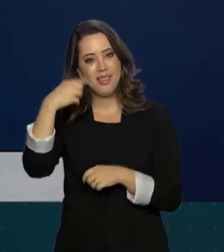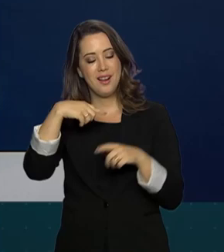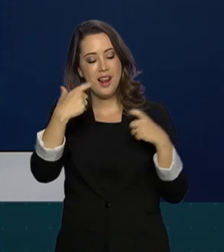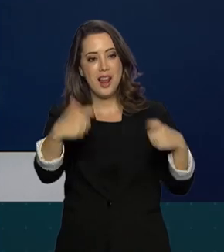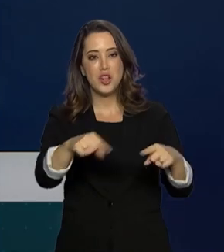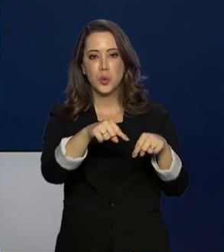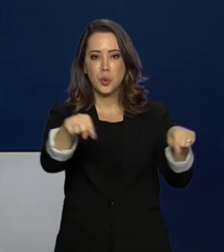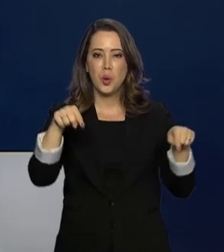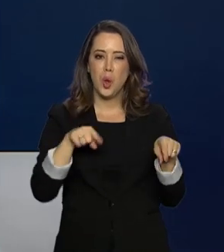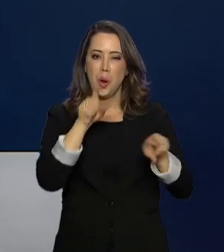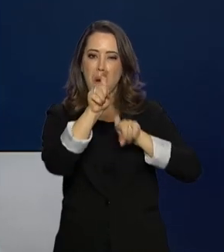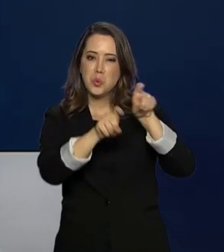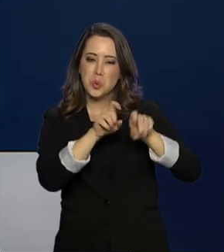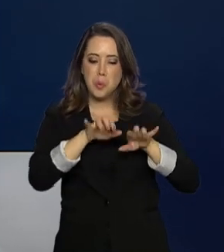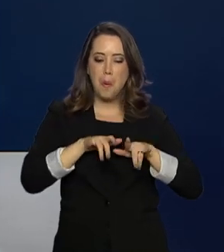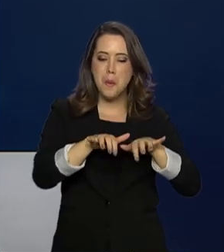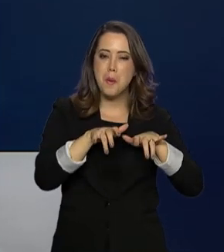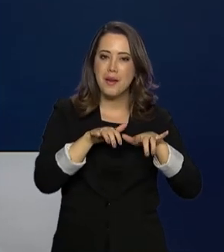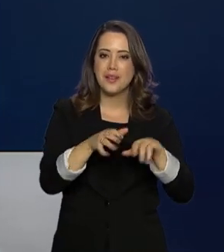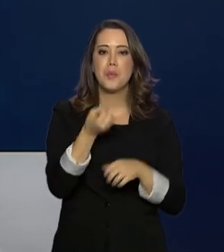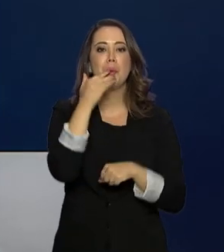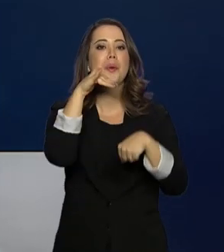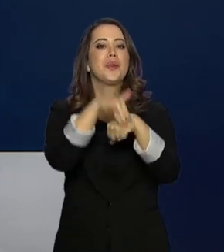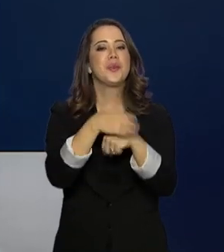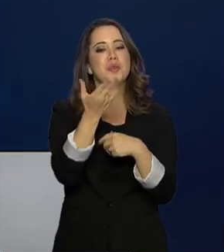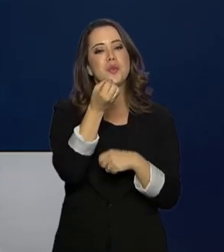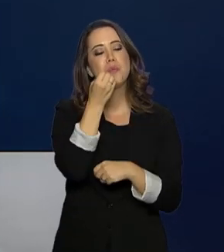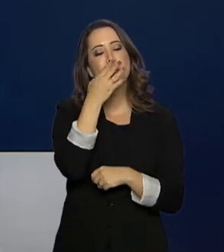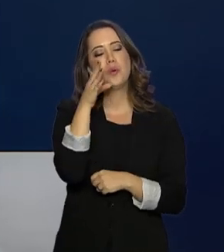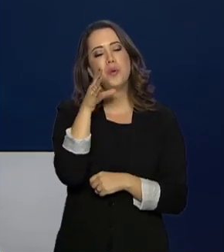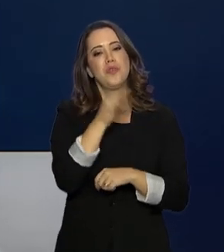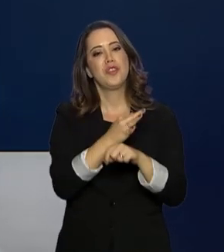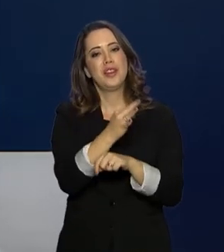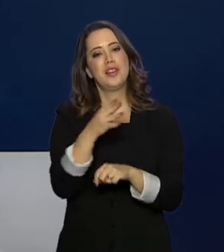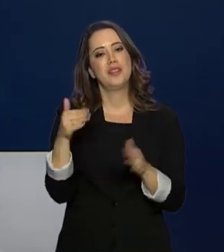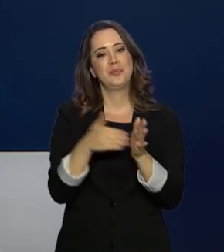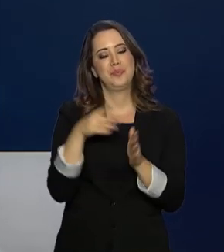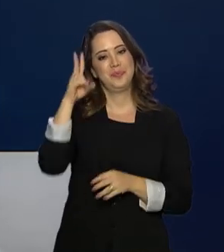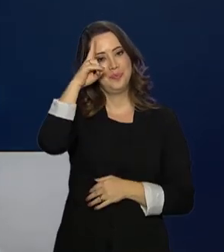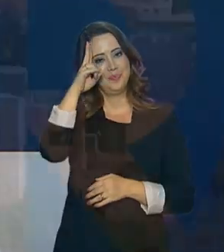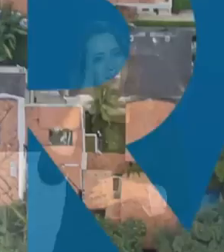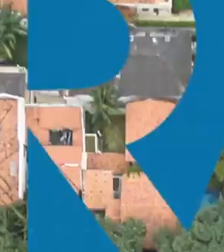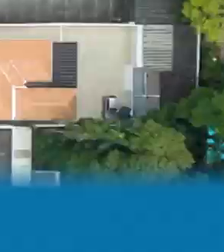direto da redação da TV Brasil. Uma boa noite, um bom feriado para você e até segunda.